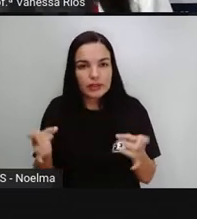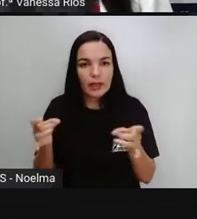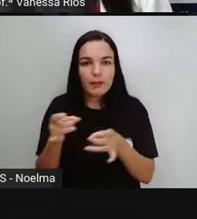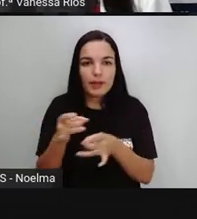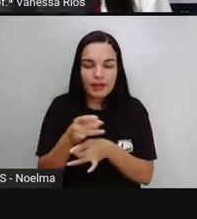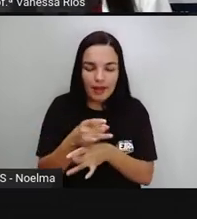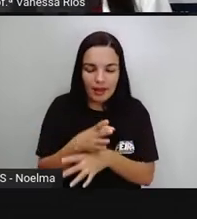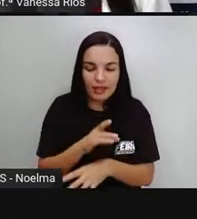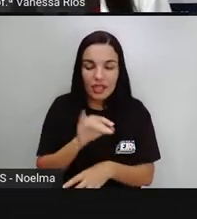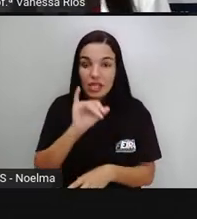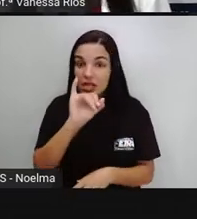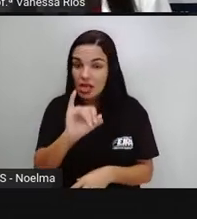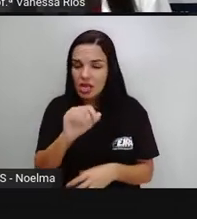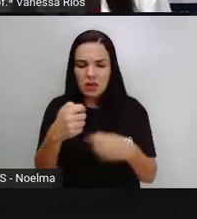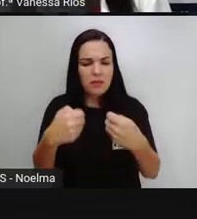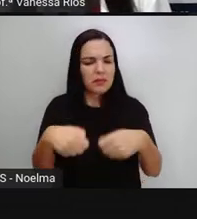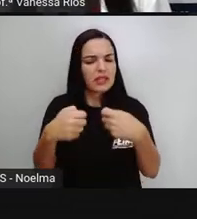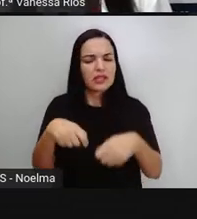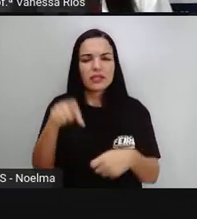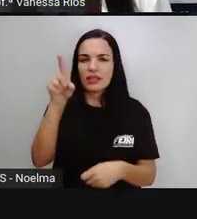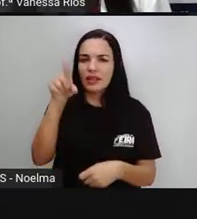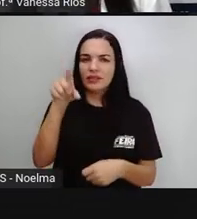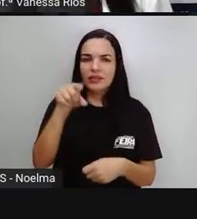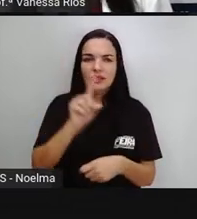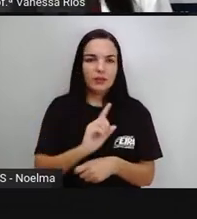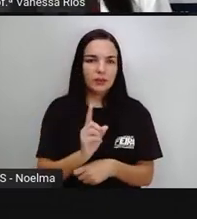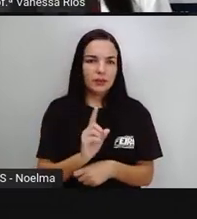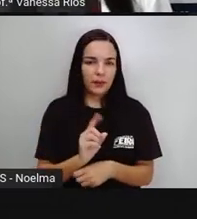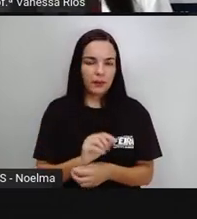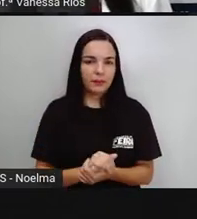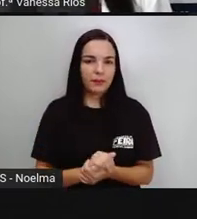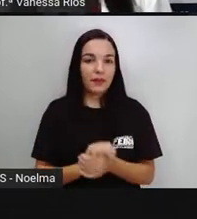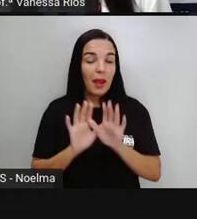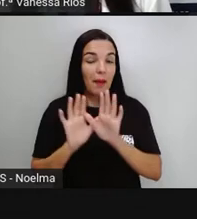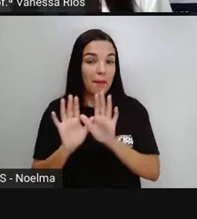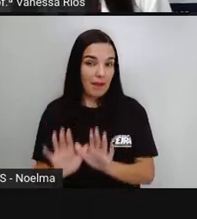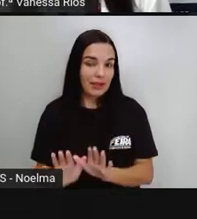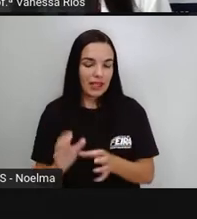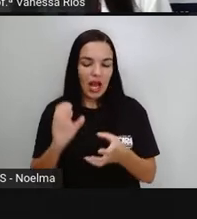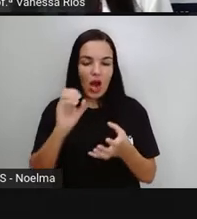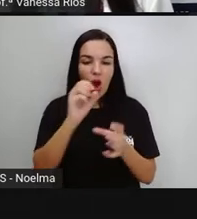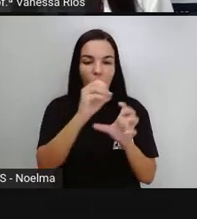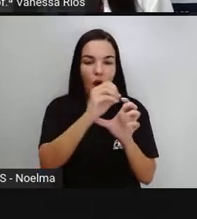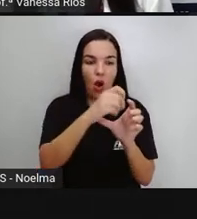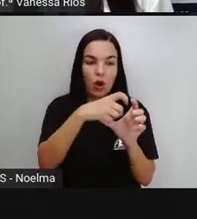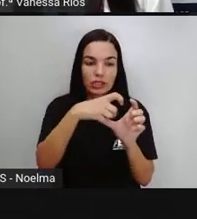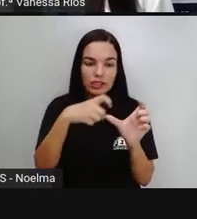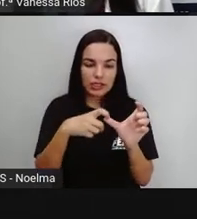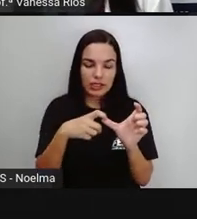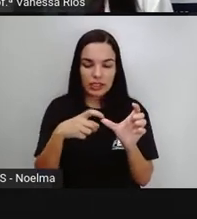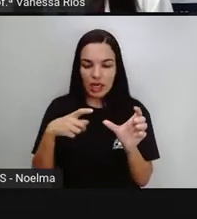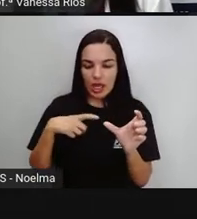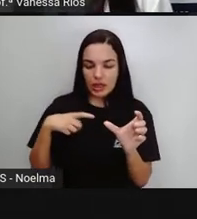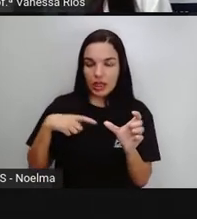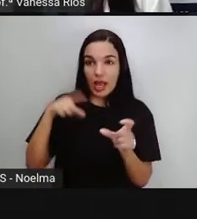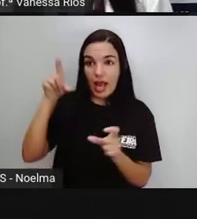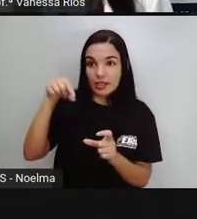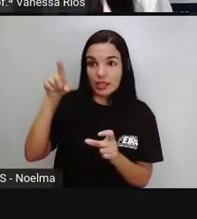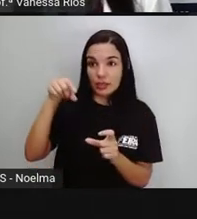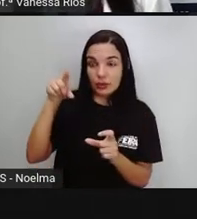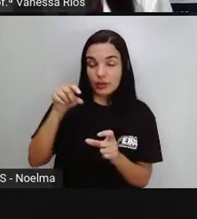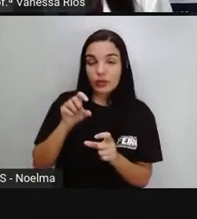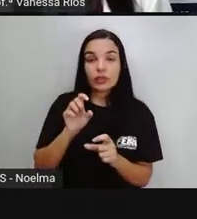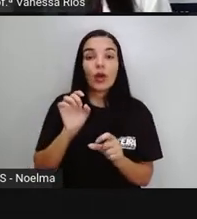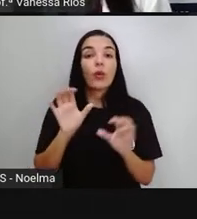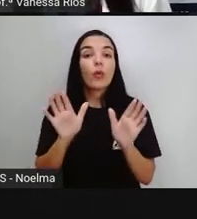I, ela não precisa receber o acento. No caso, as palavras oxítonas que recebem a acentuação gráfica são